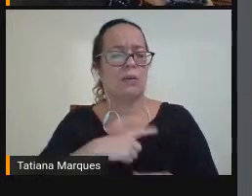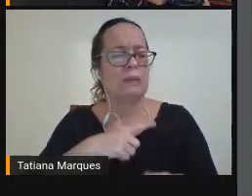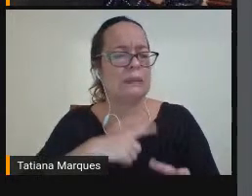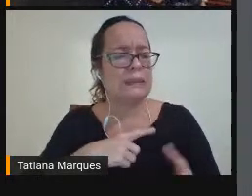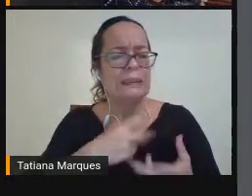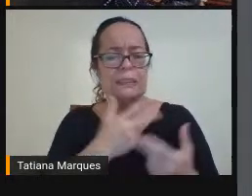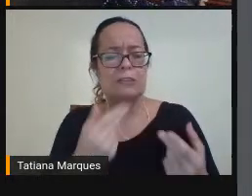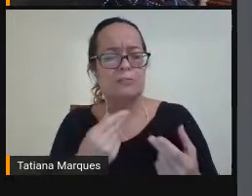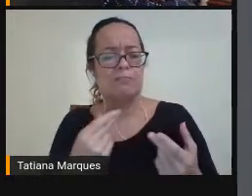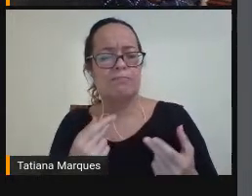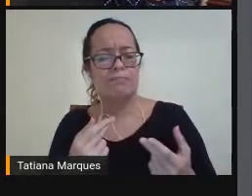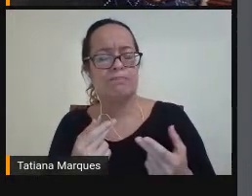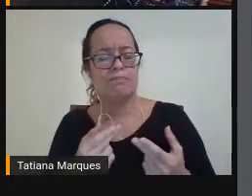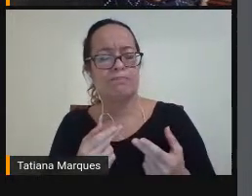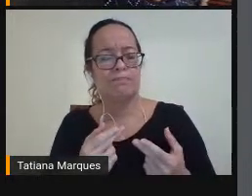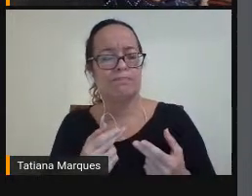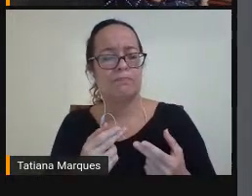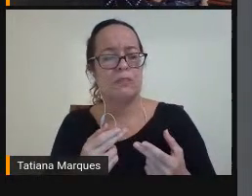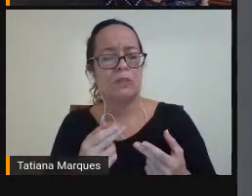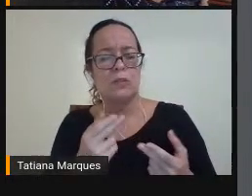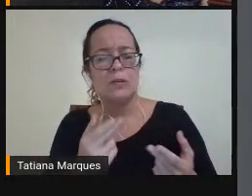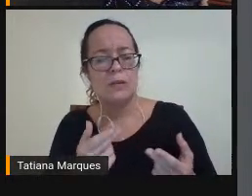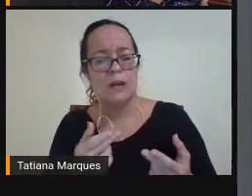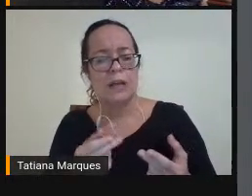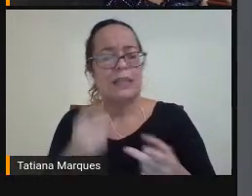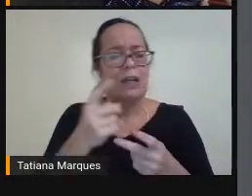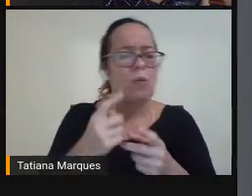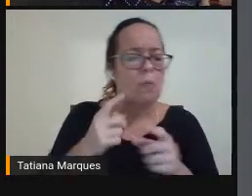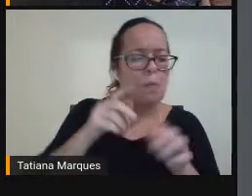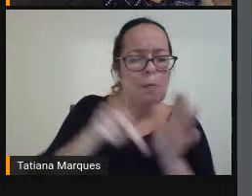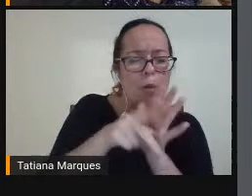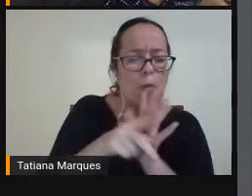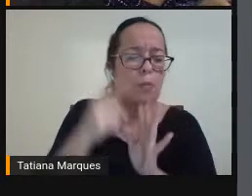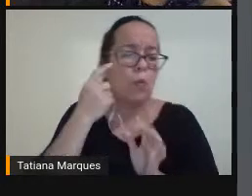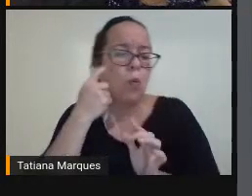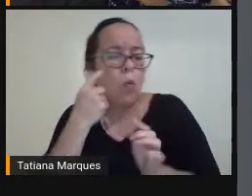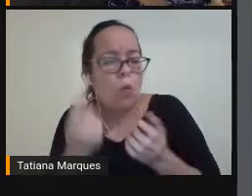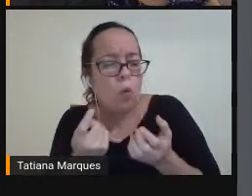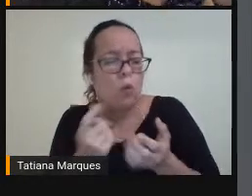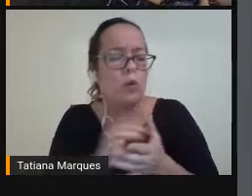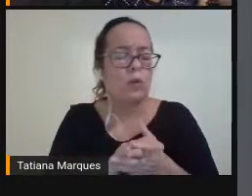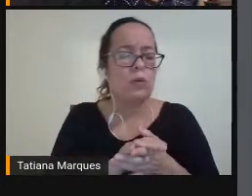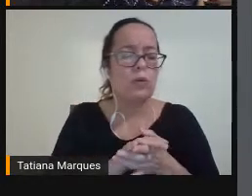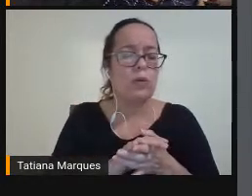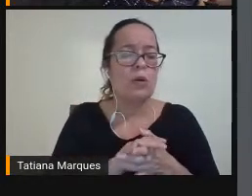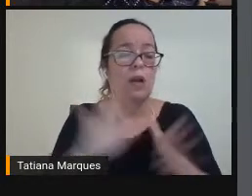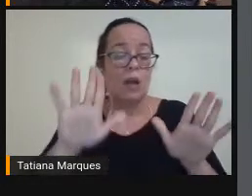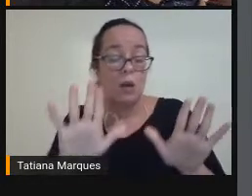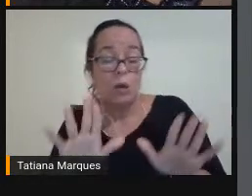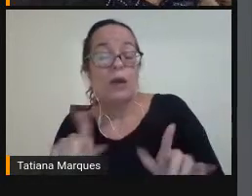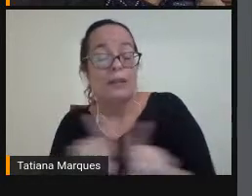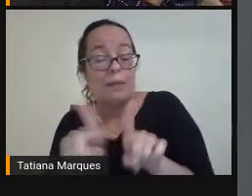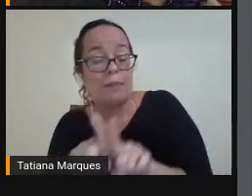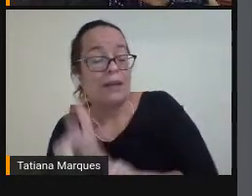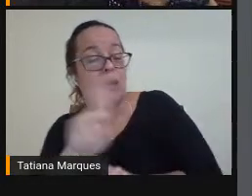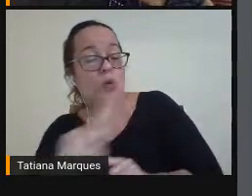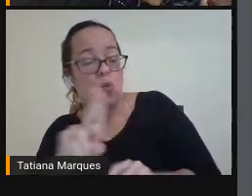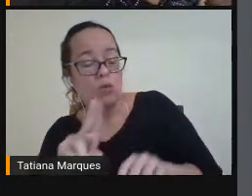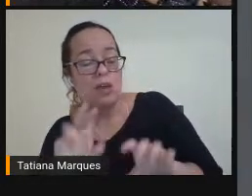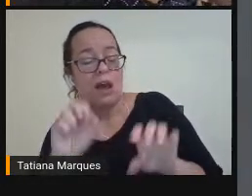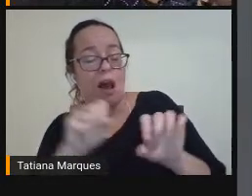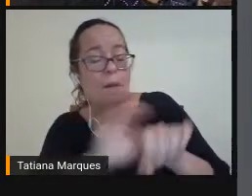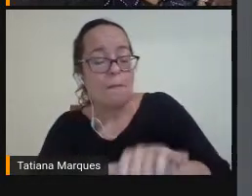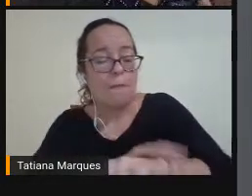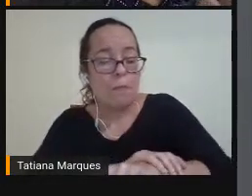Os de Rastreamento Ocular Né? Eu tenho Os de Contração muscular Eu tenho Os